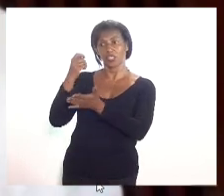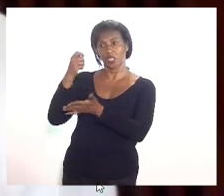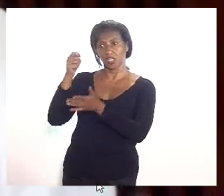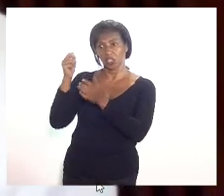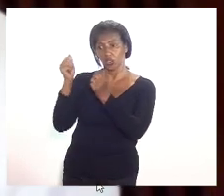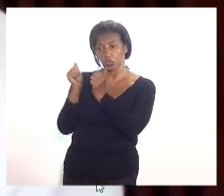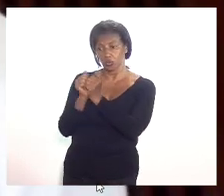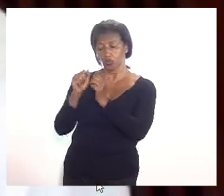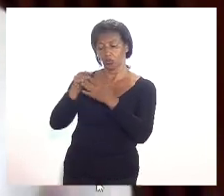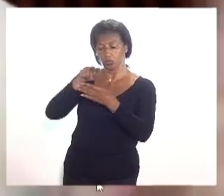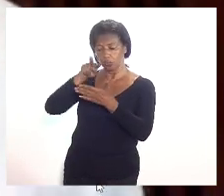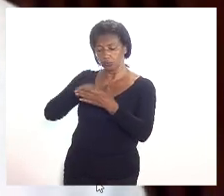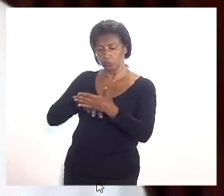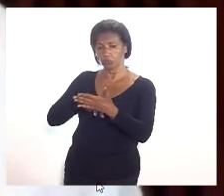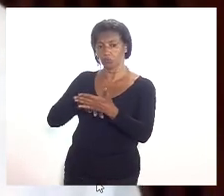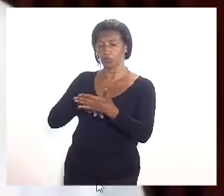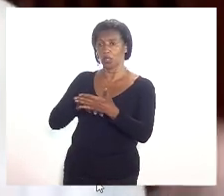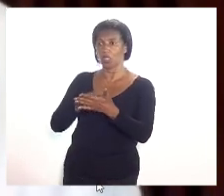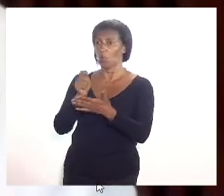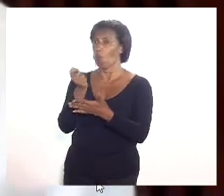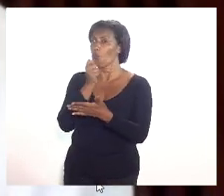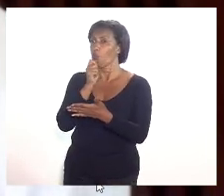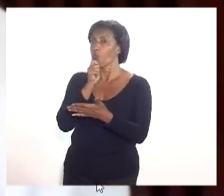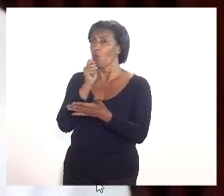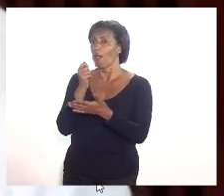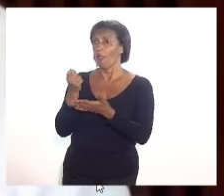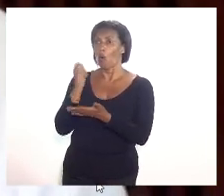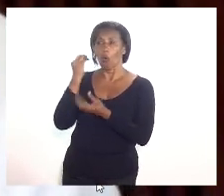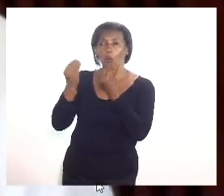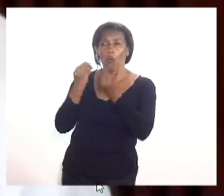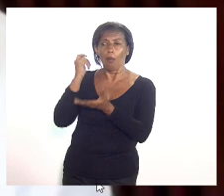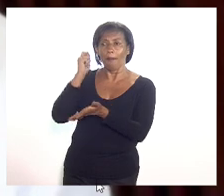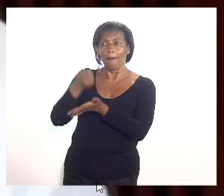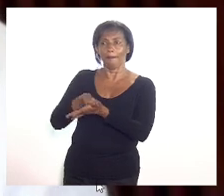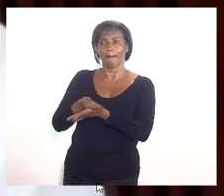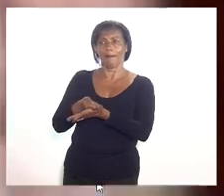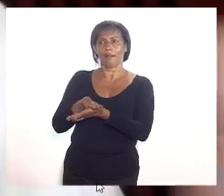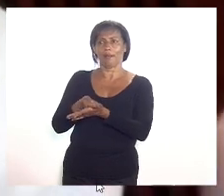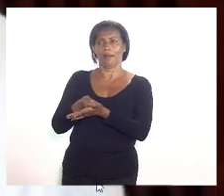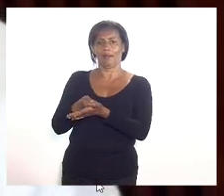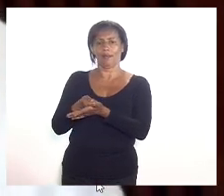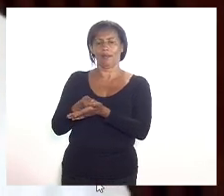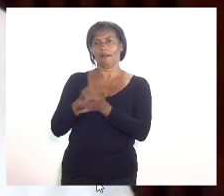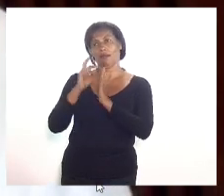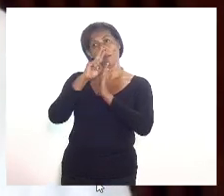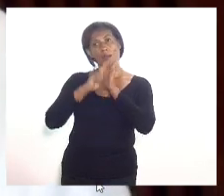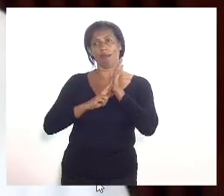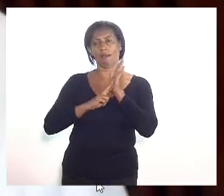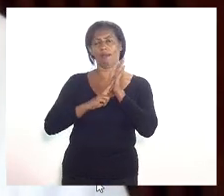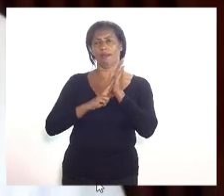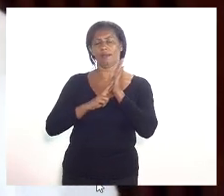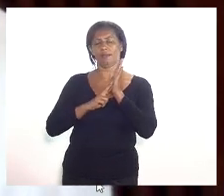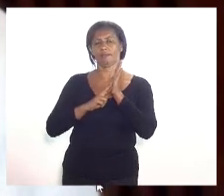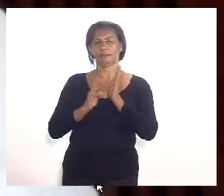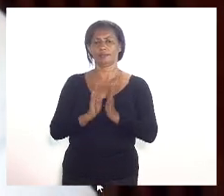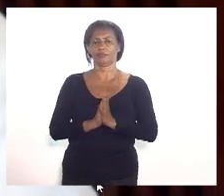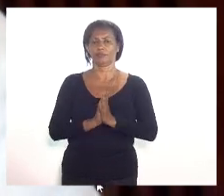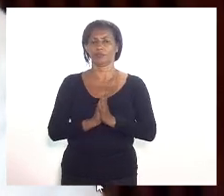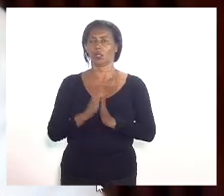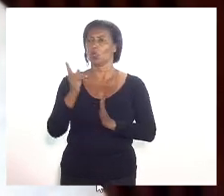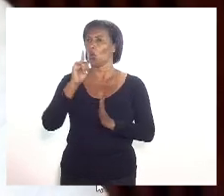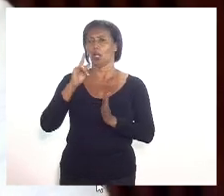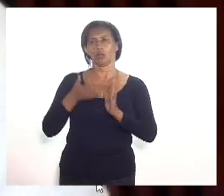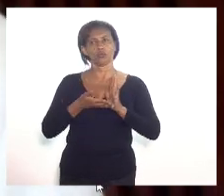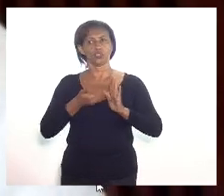de vulnerabilidade financeira exigida para atendimento pela defensoria pública, é regra da defensoria. Nós não